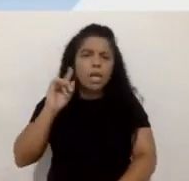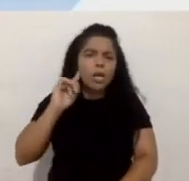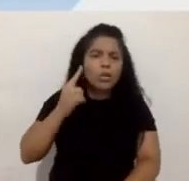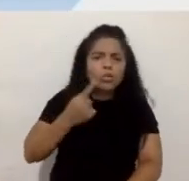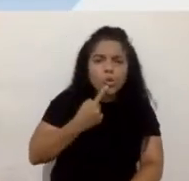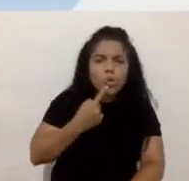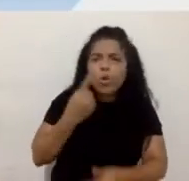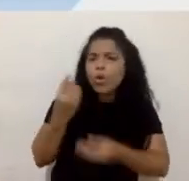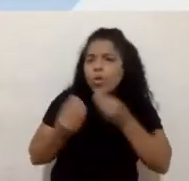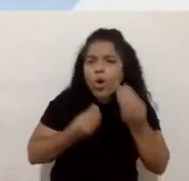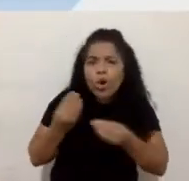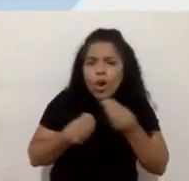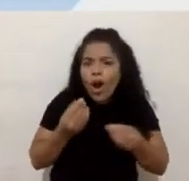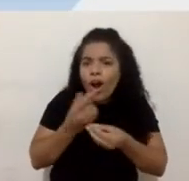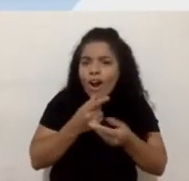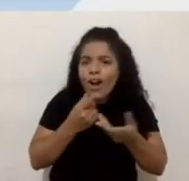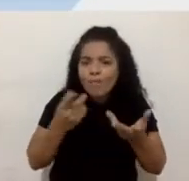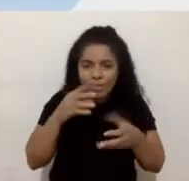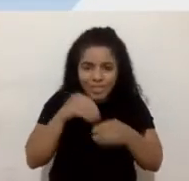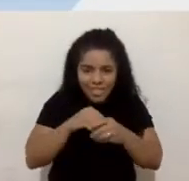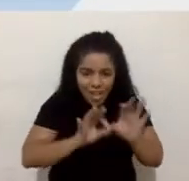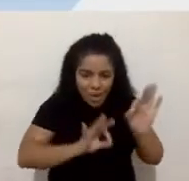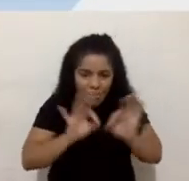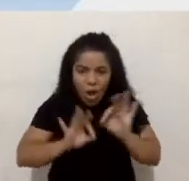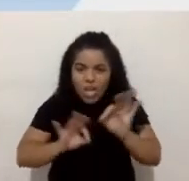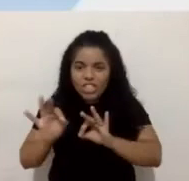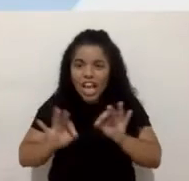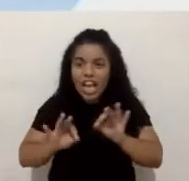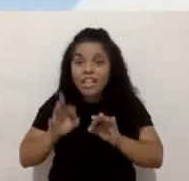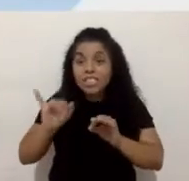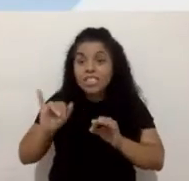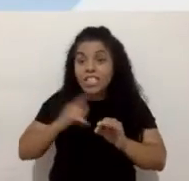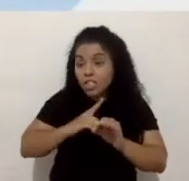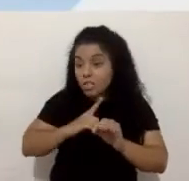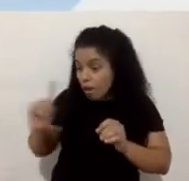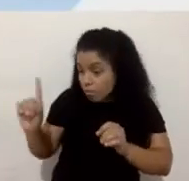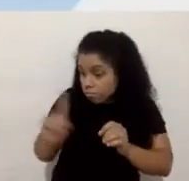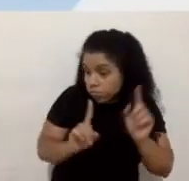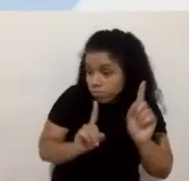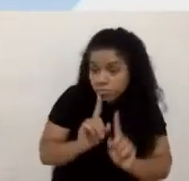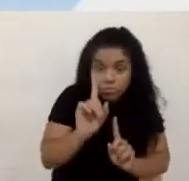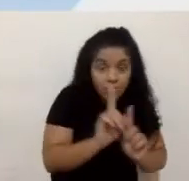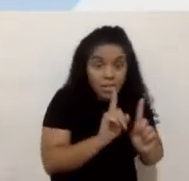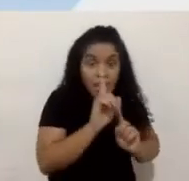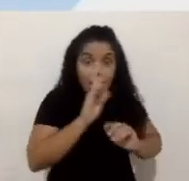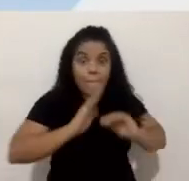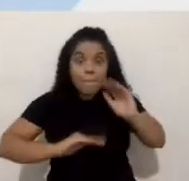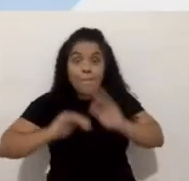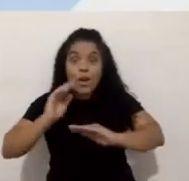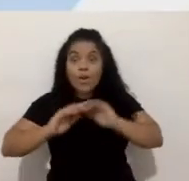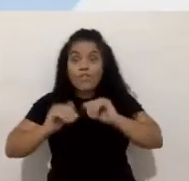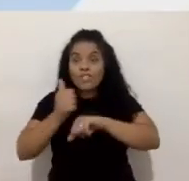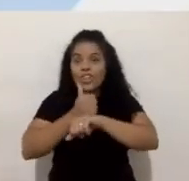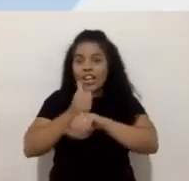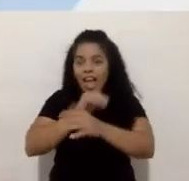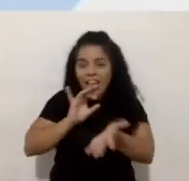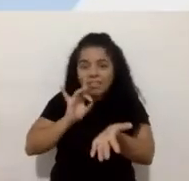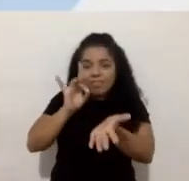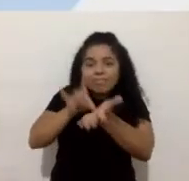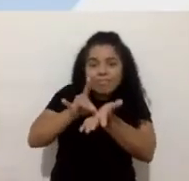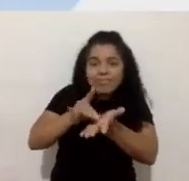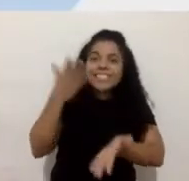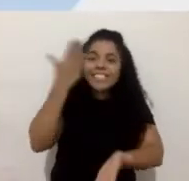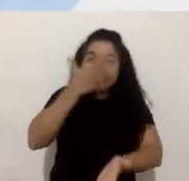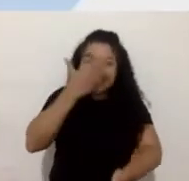abordar isso num projeto se a gente tiver do nosso lado profissionais que representem essas deficiências. A gente quer ter